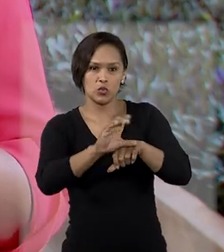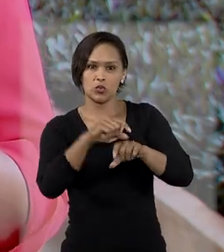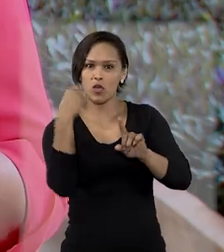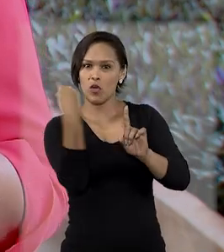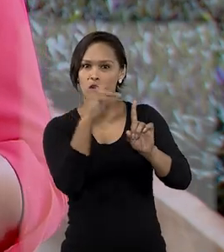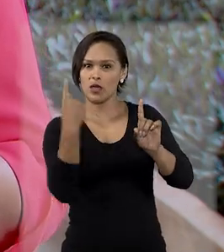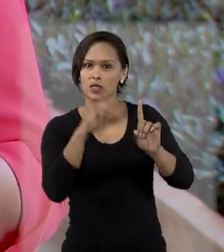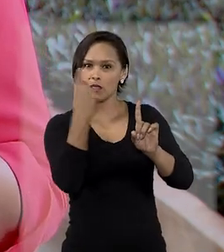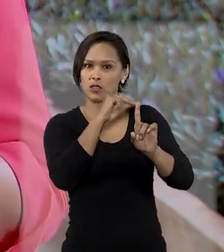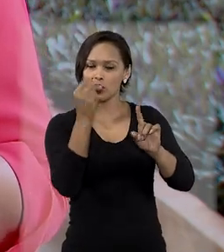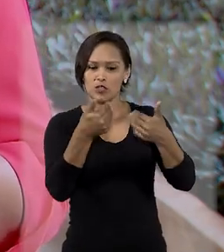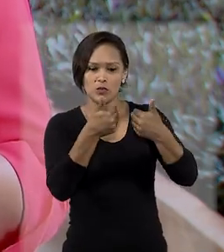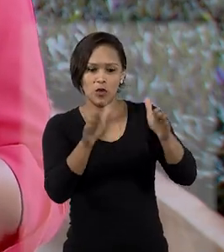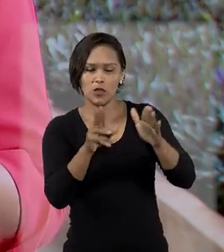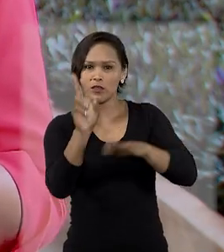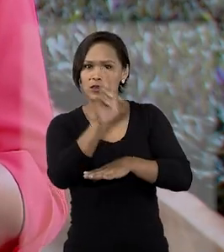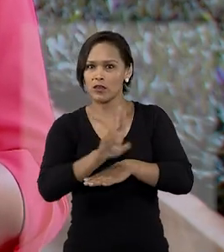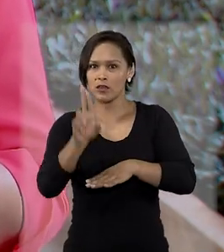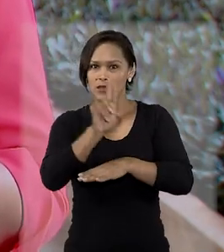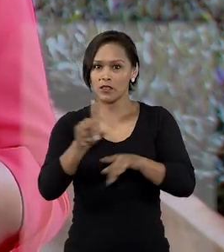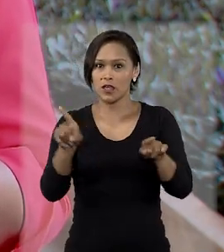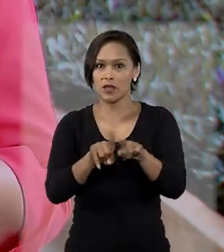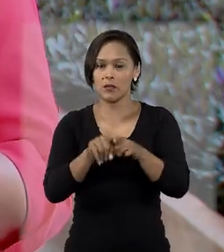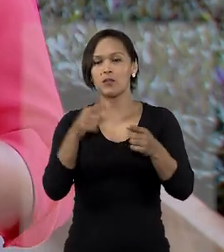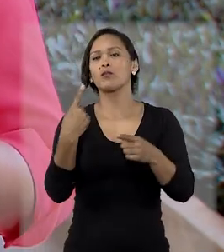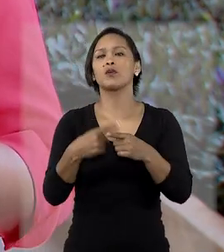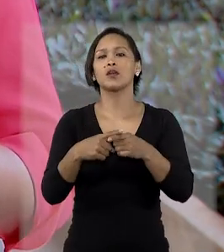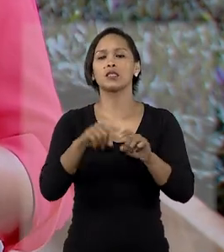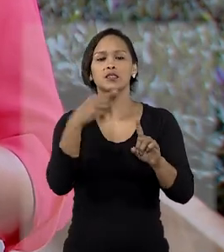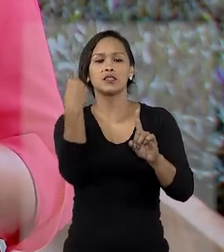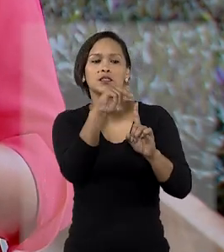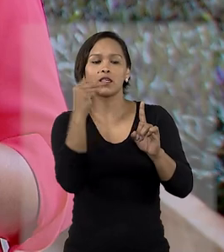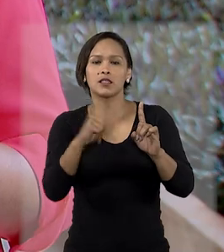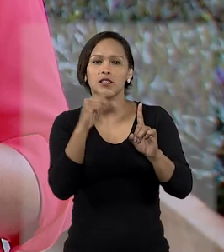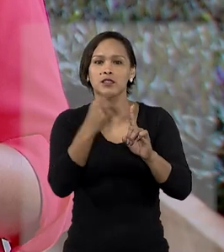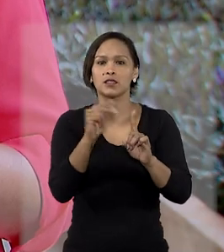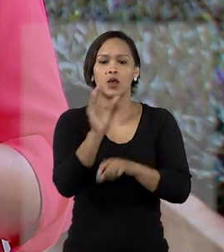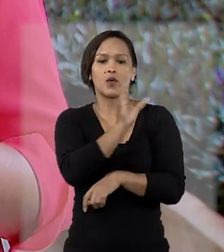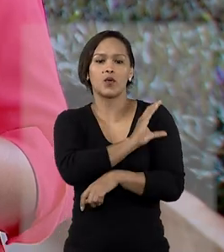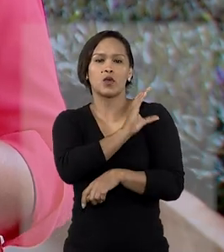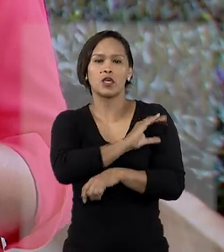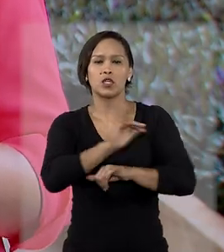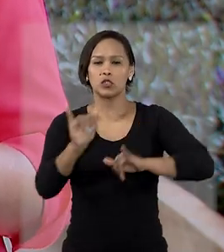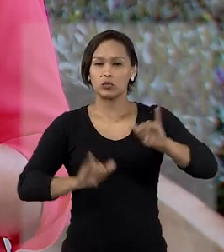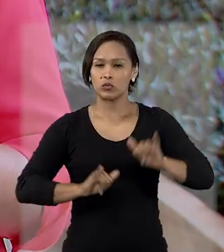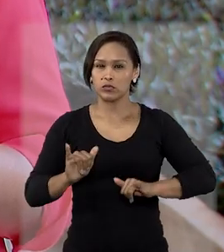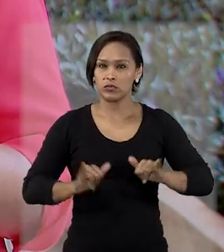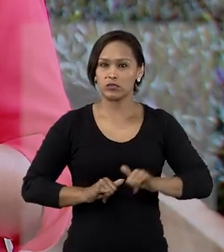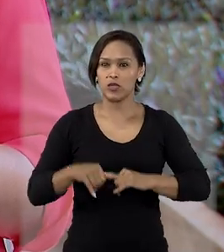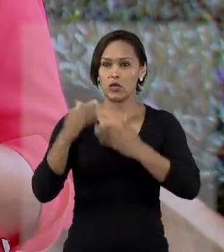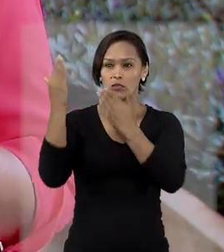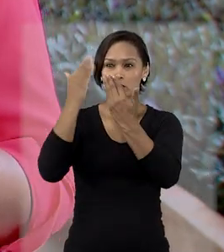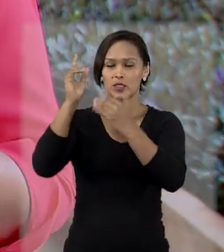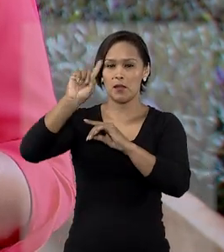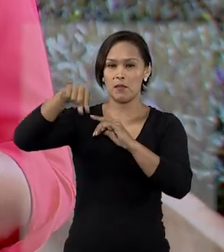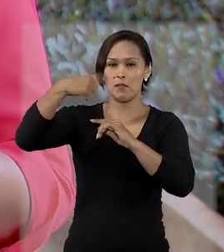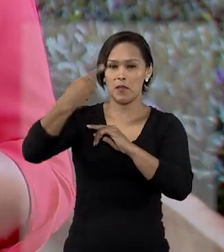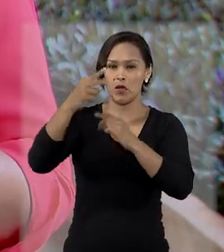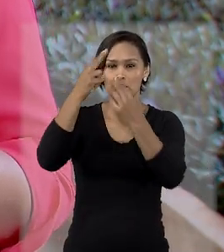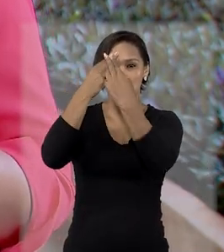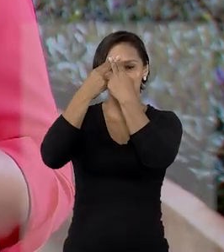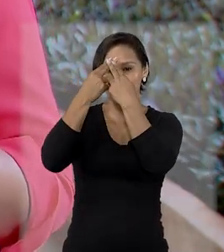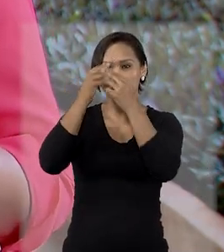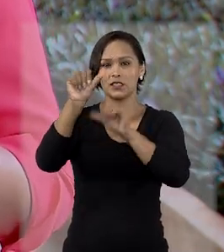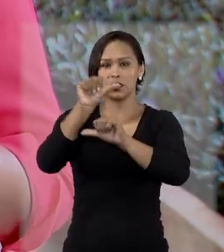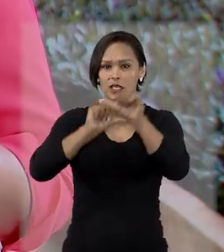na portaria da instituição. Por causa da agressão, o coordenador sofreu quadro de estresse pós-traumático e alteração